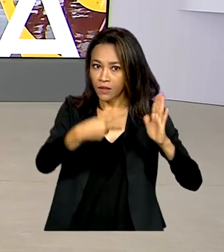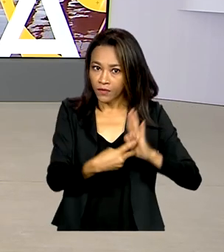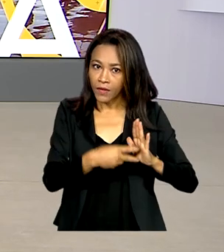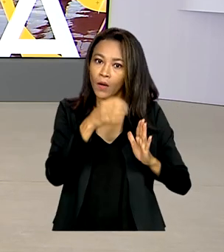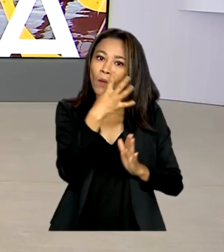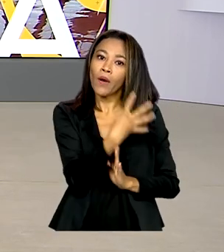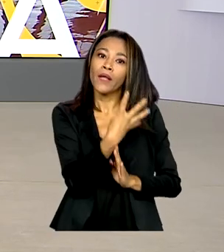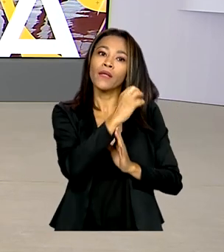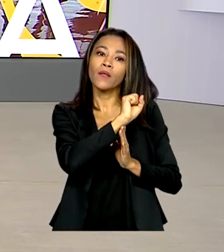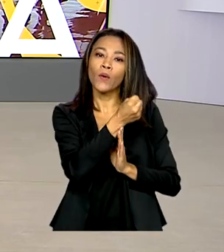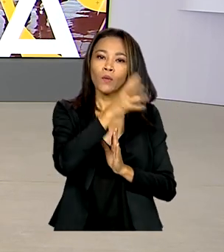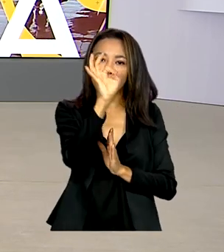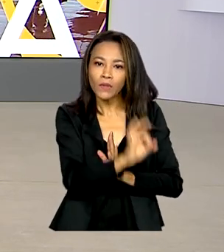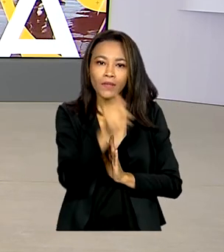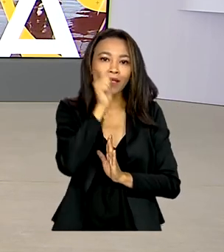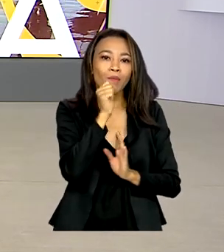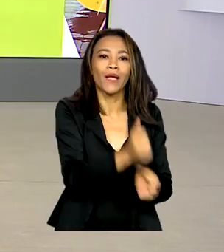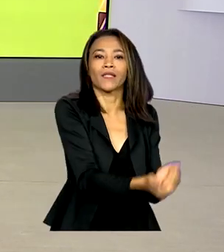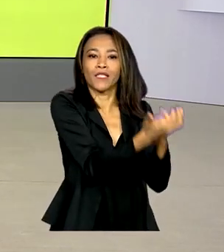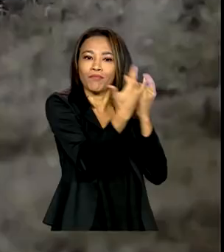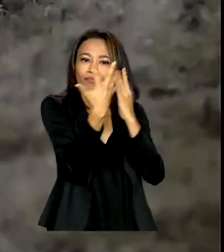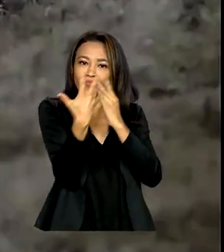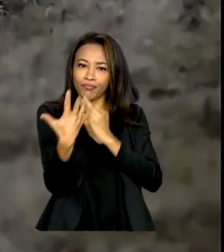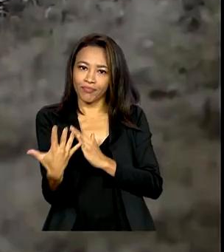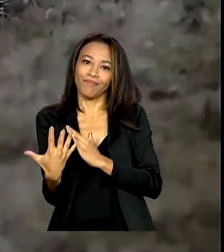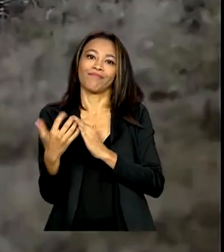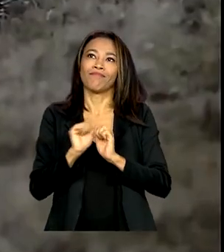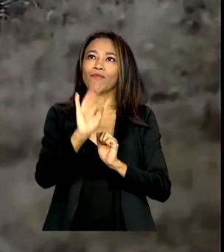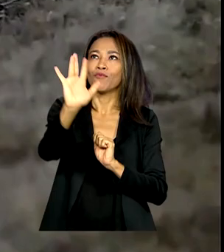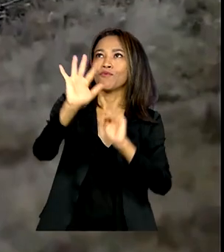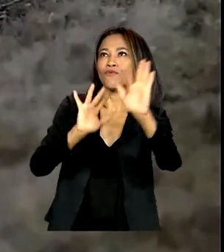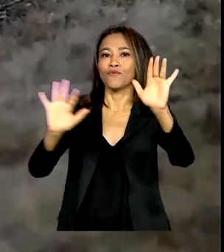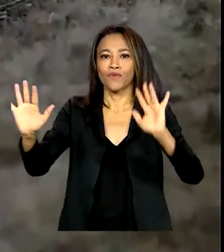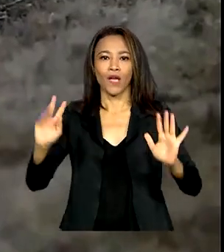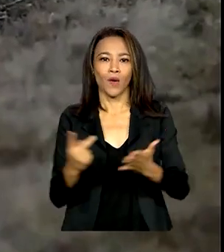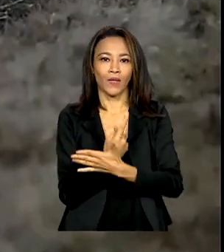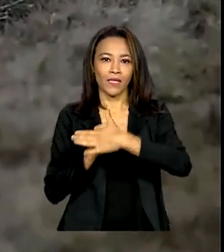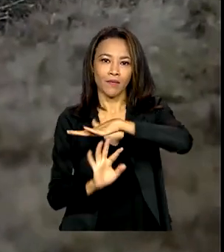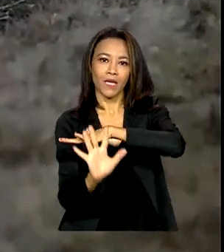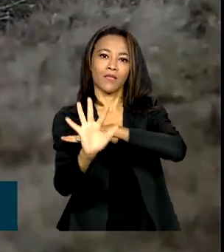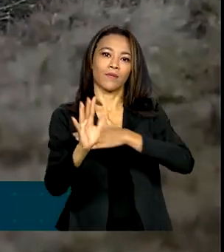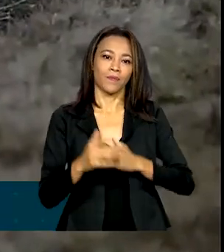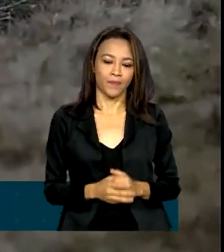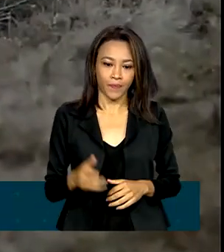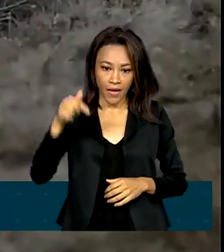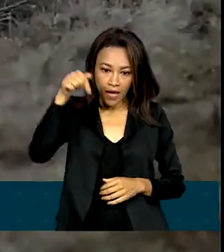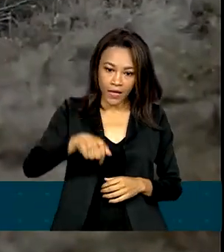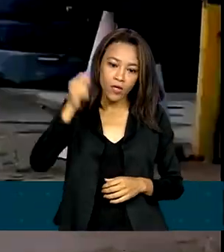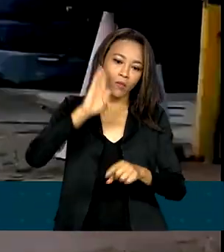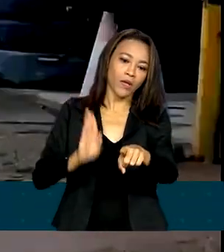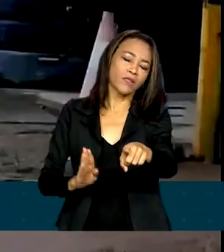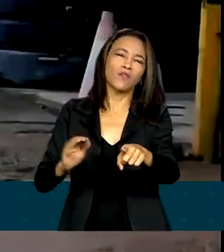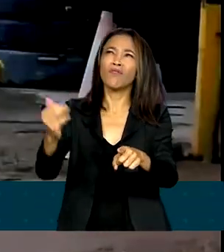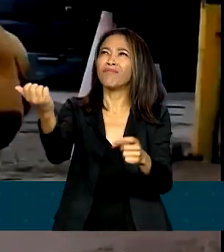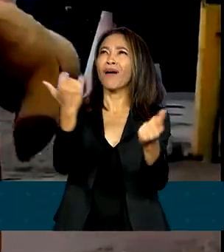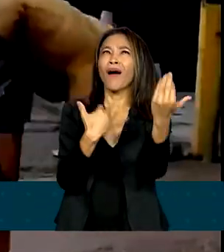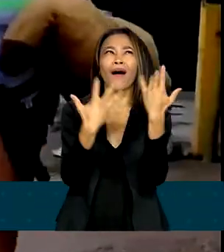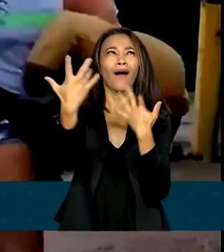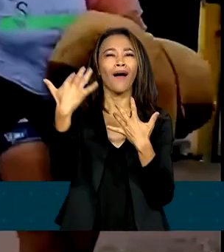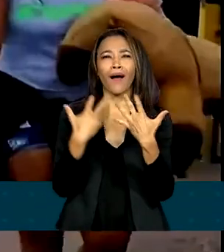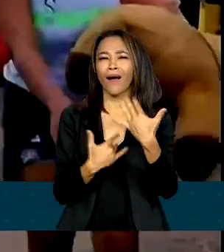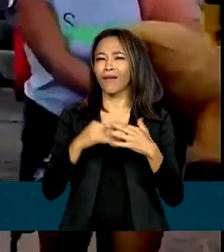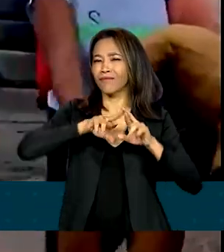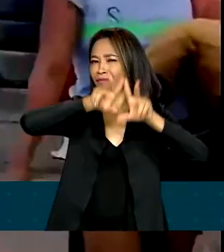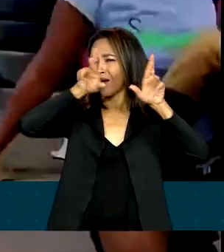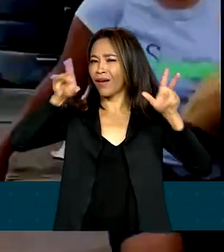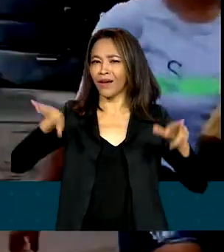do fluxo migratório internacional. Aqui no Brasil, as mulheres migram de vários países com